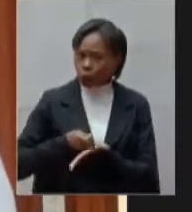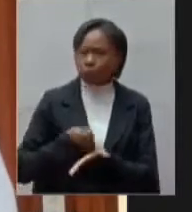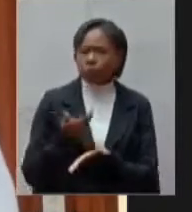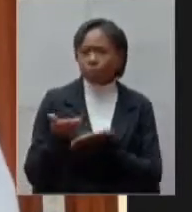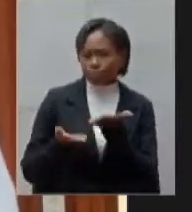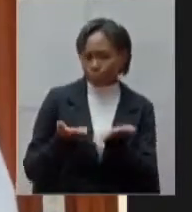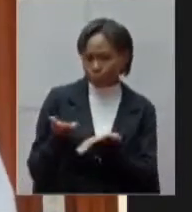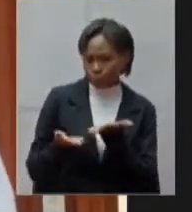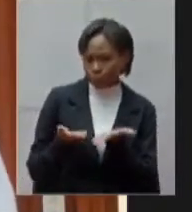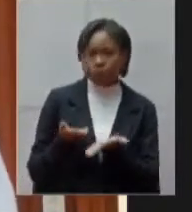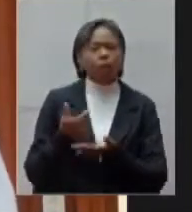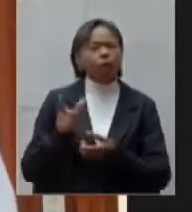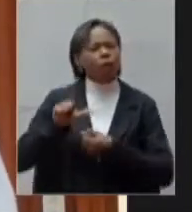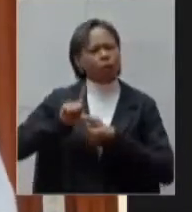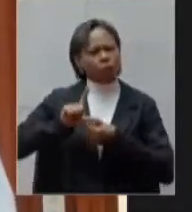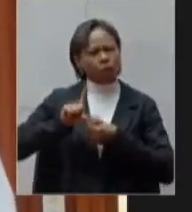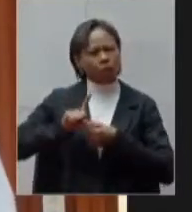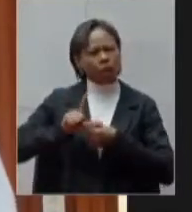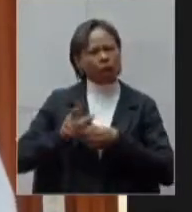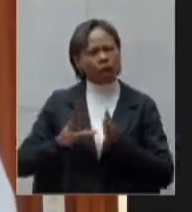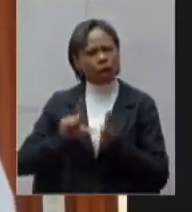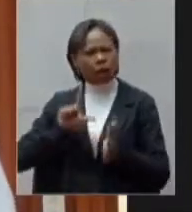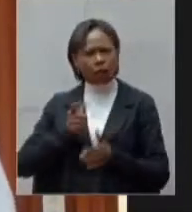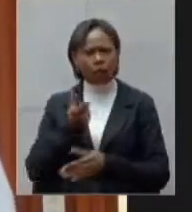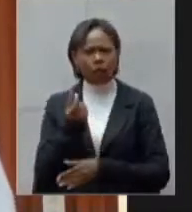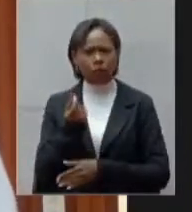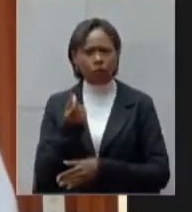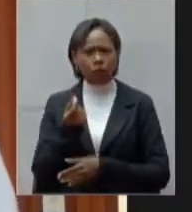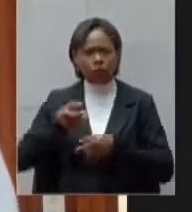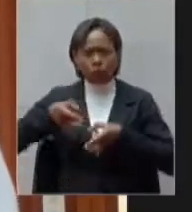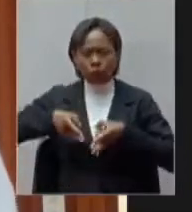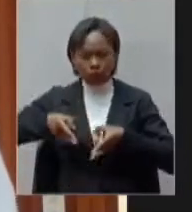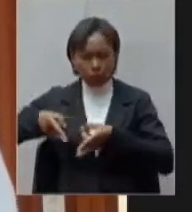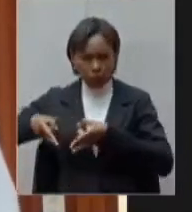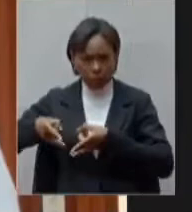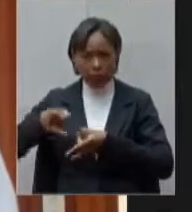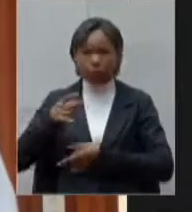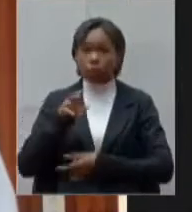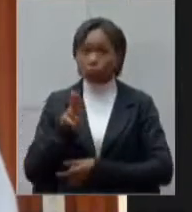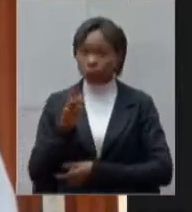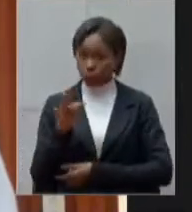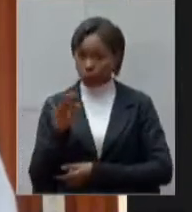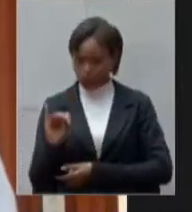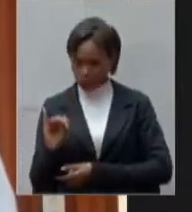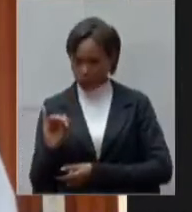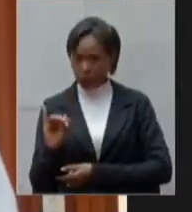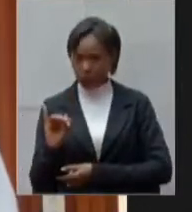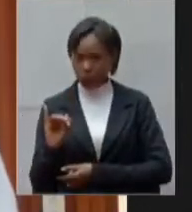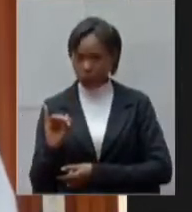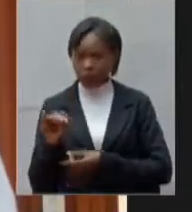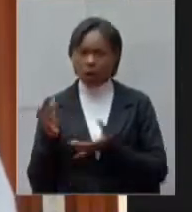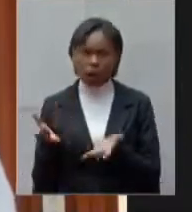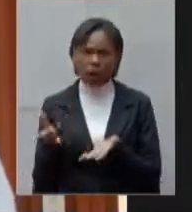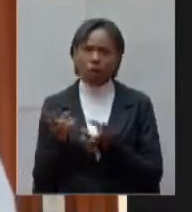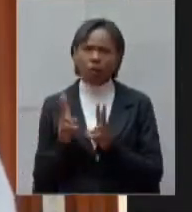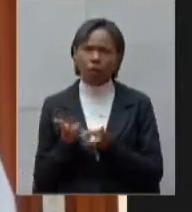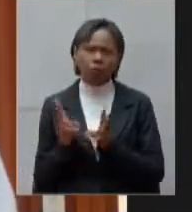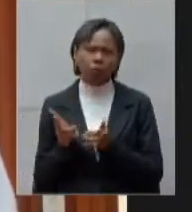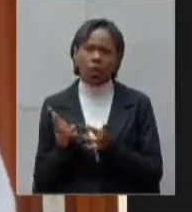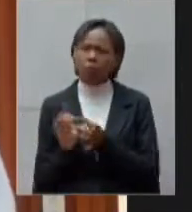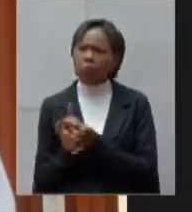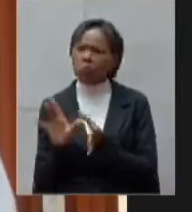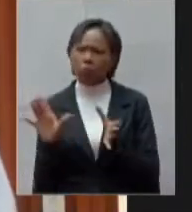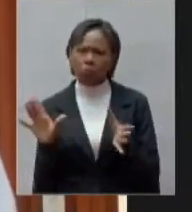Lavras tinha 20 leitos de terapia intensiva e esses leitos frequentemente com 90 100% de ocupação